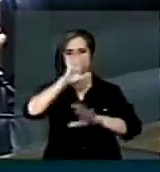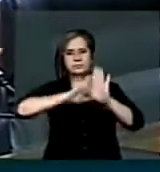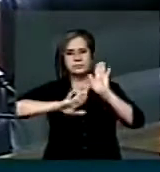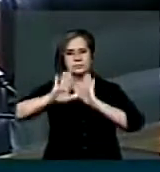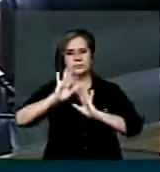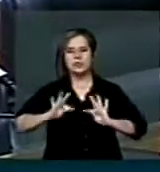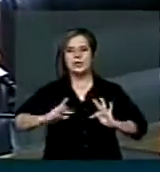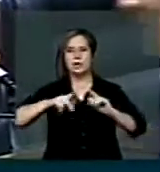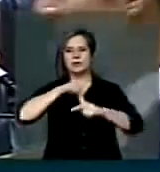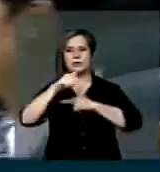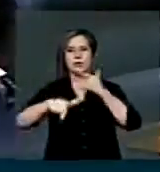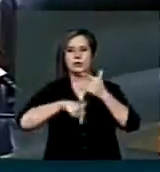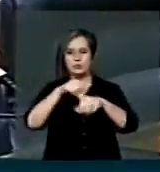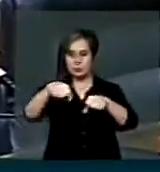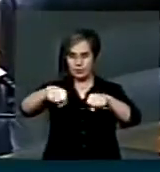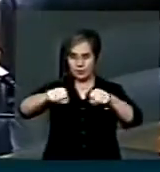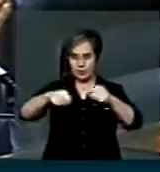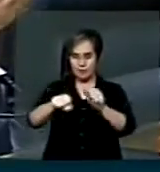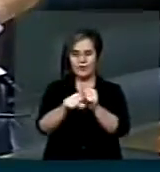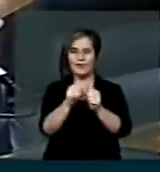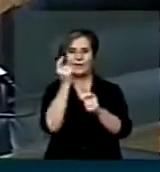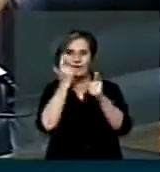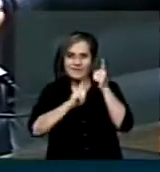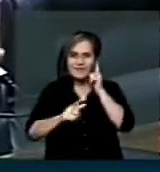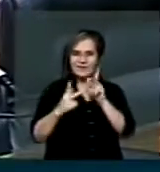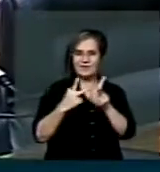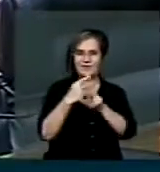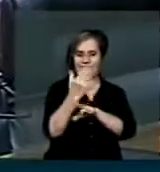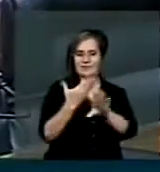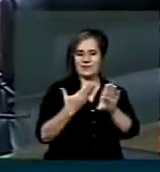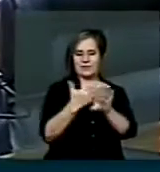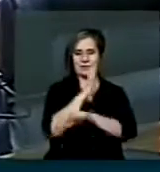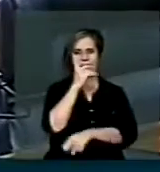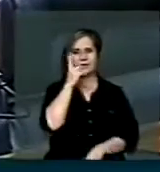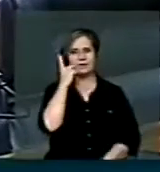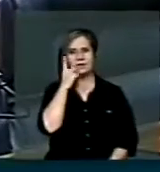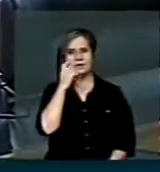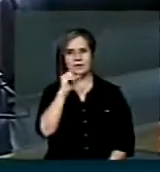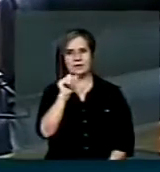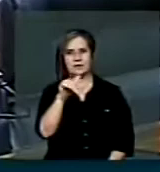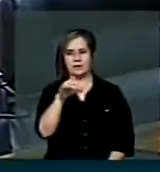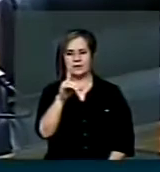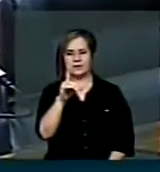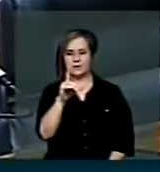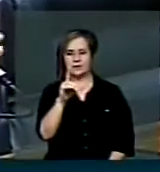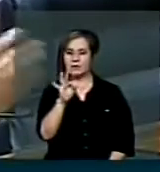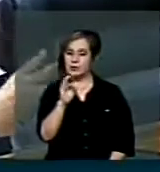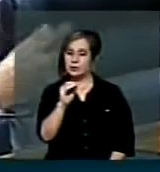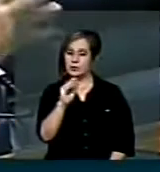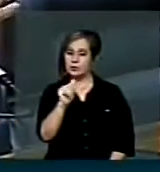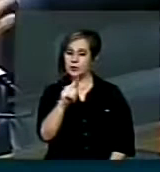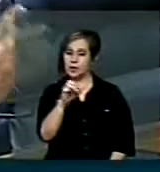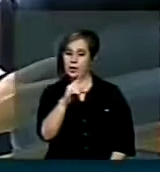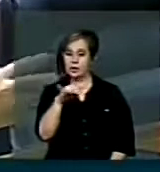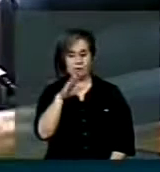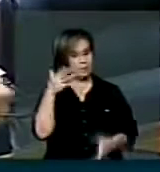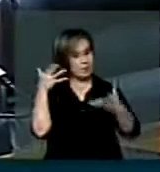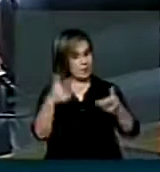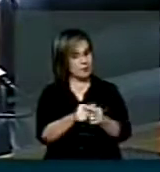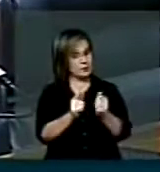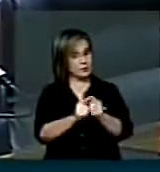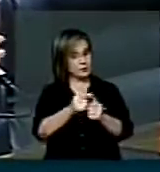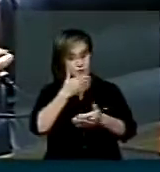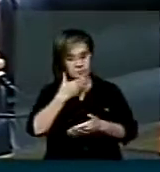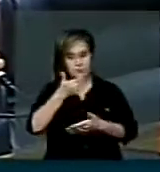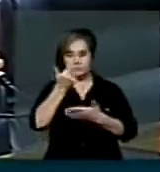todos os trabalhadores em motocicleta Deputado Onofre Santo Agostini Participou ativamente da aprovação dessa medida Que beneficia e